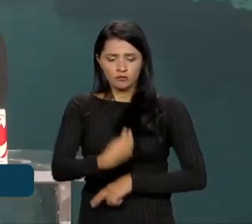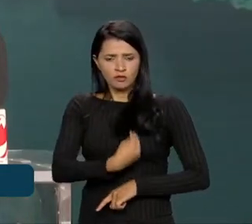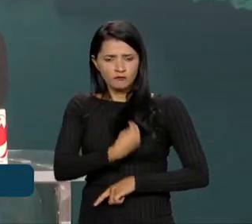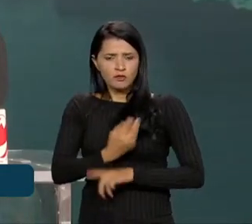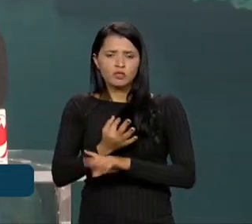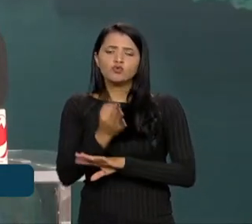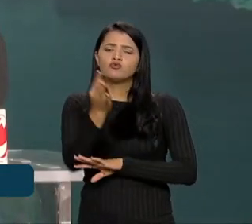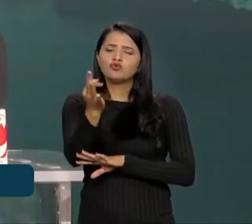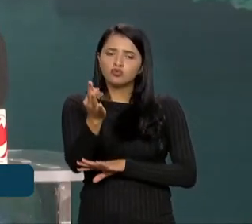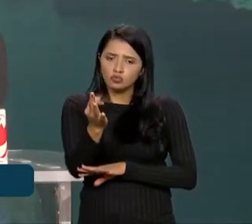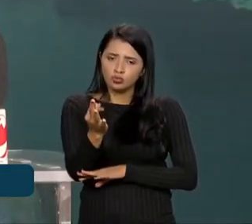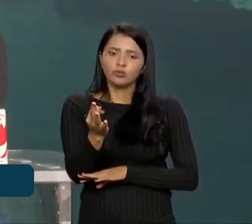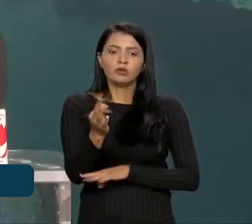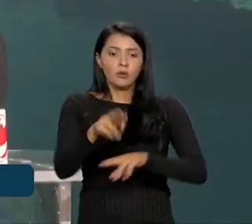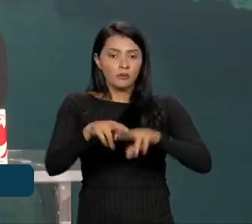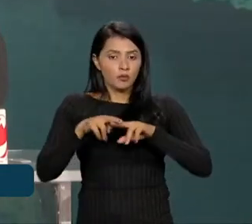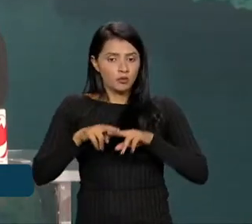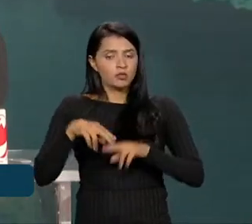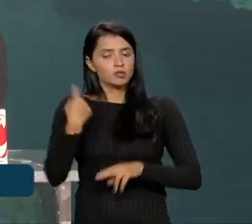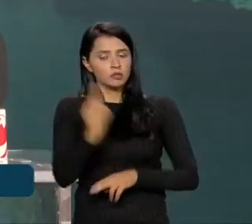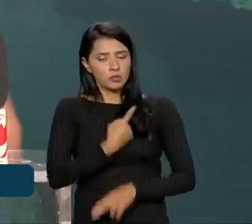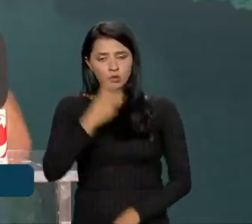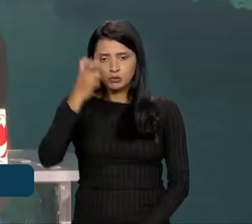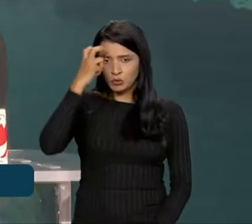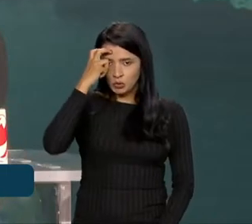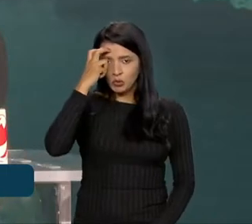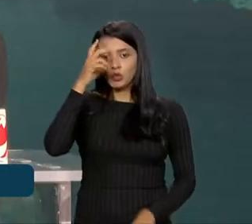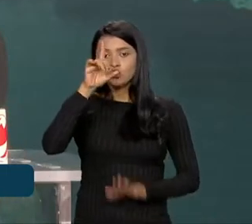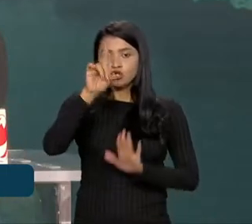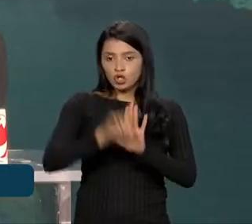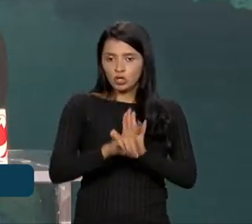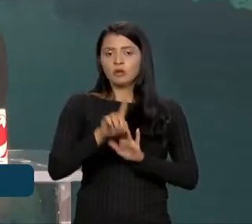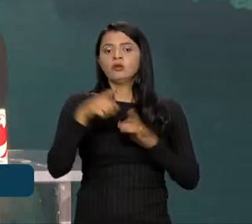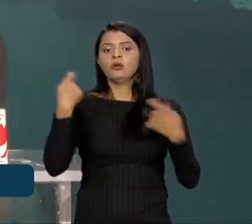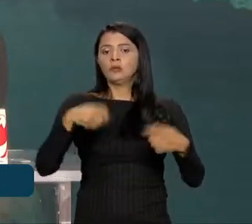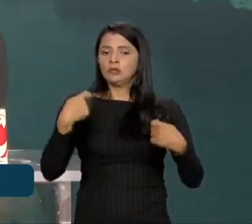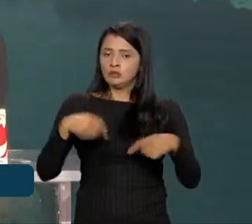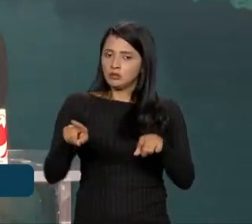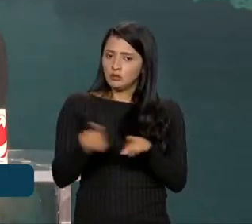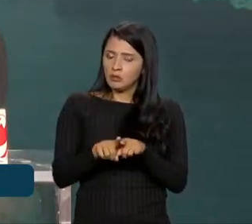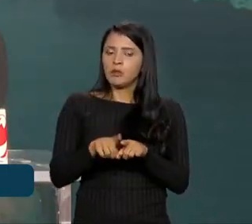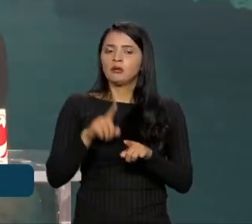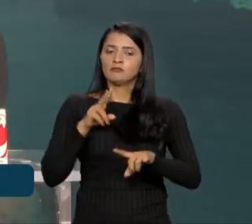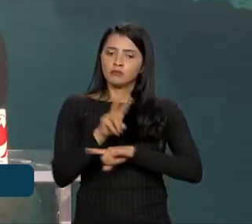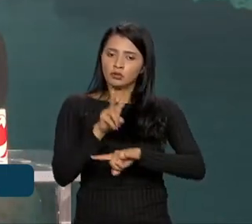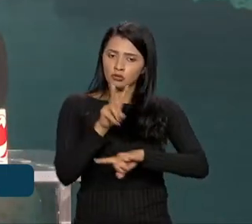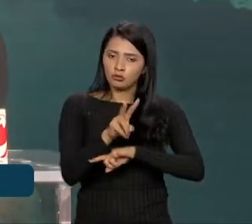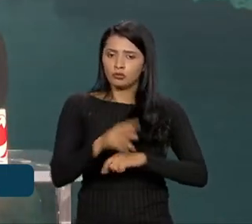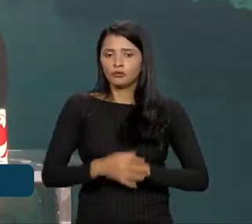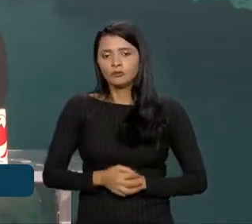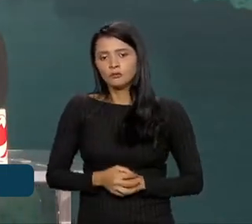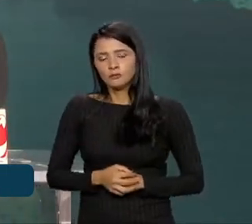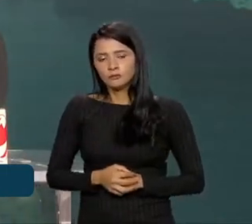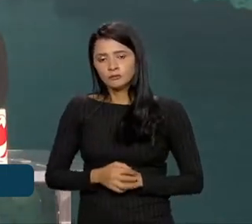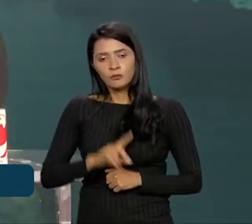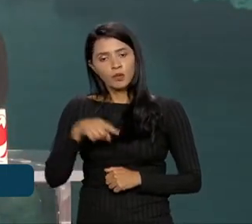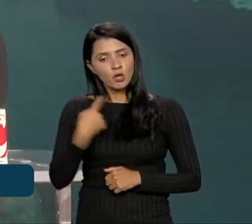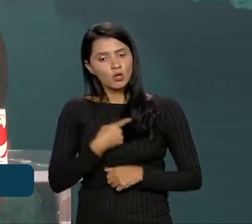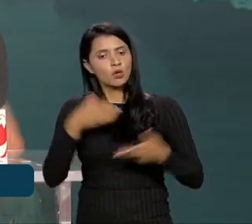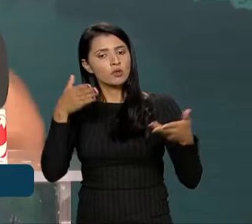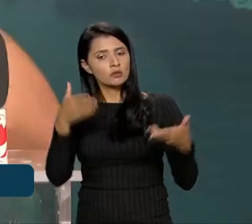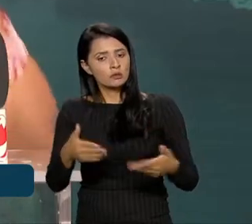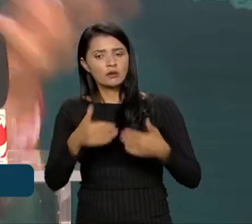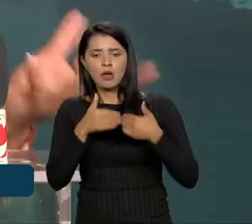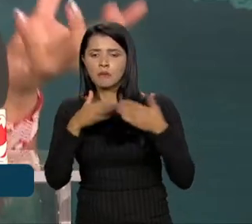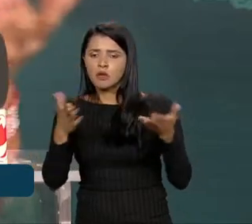E por isso, as nossas culturas, esses direitos precisam também ser protegidos. E nós estamos aqui